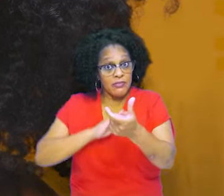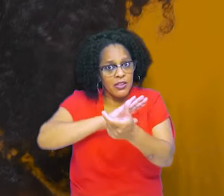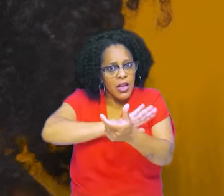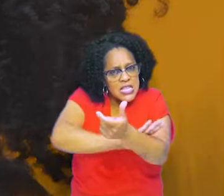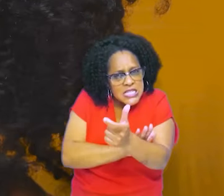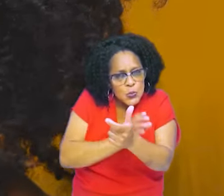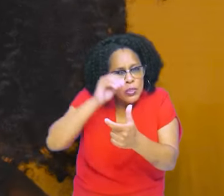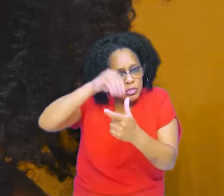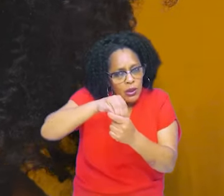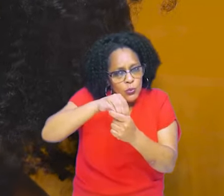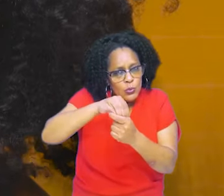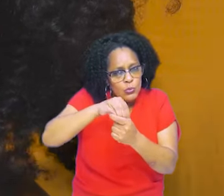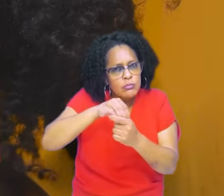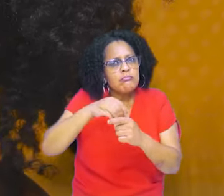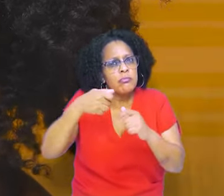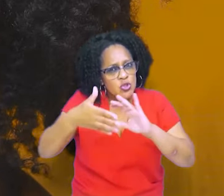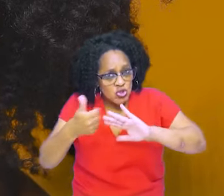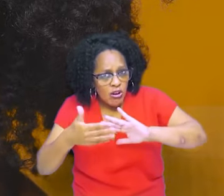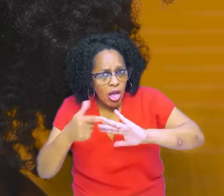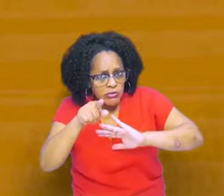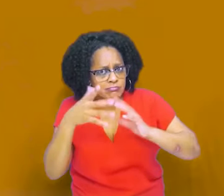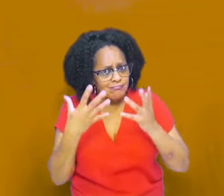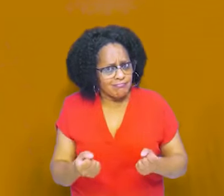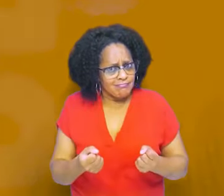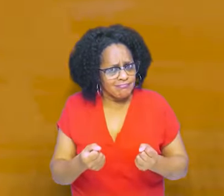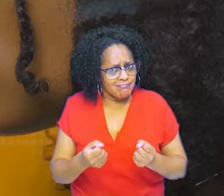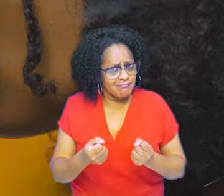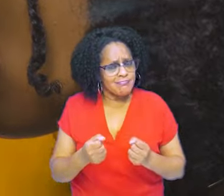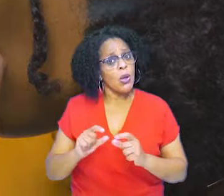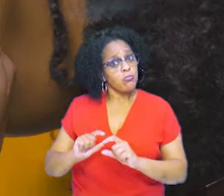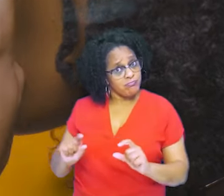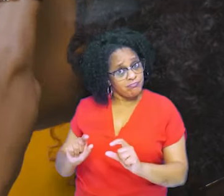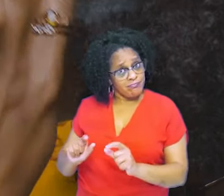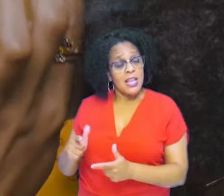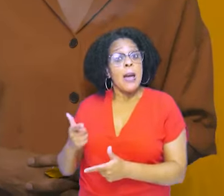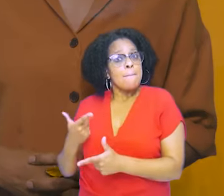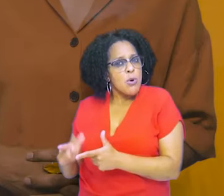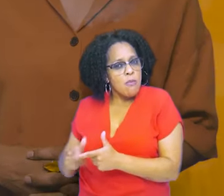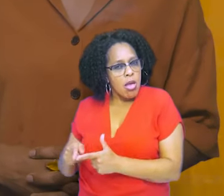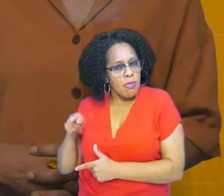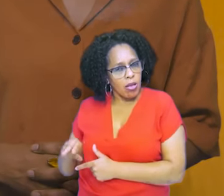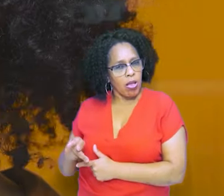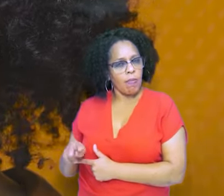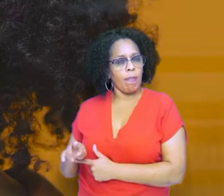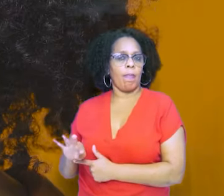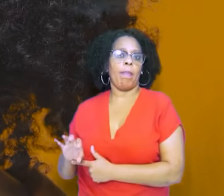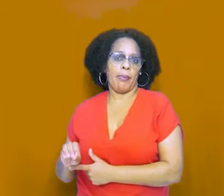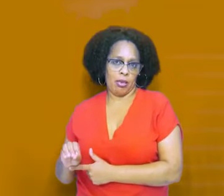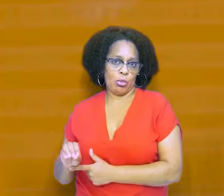Vamos tirar o racismo do nosso vocabulário? A coisa tá, serviço de,